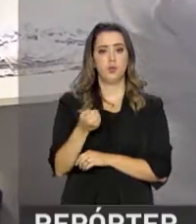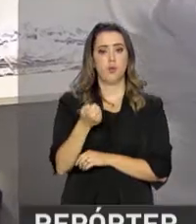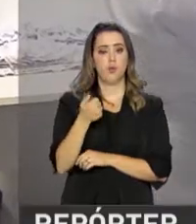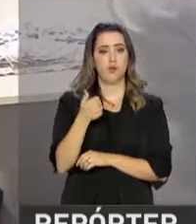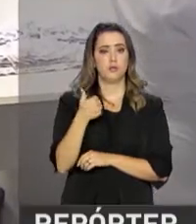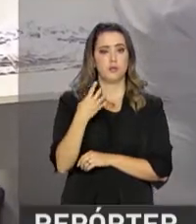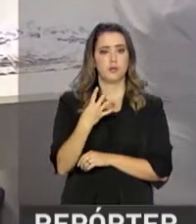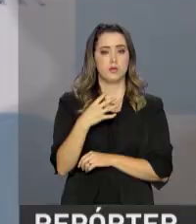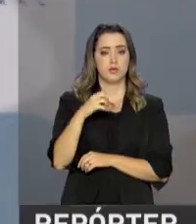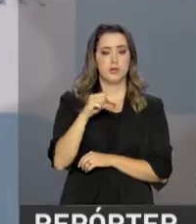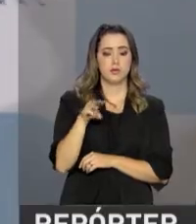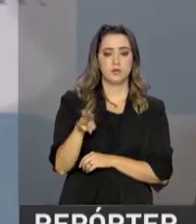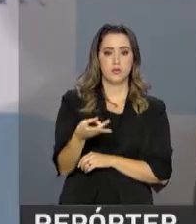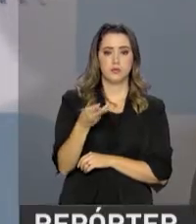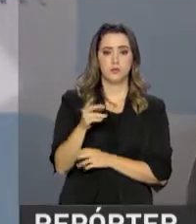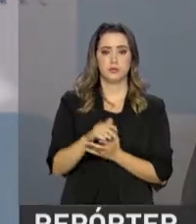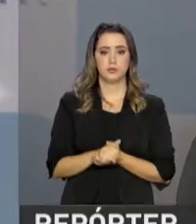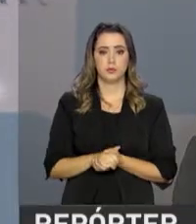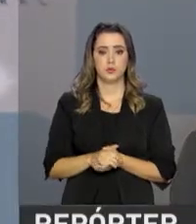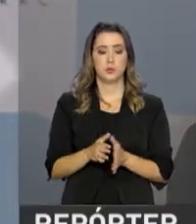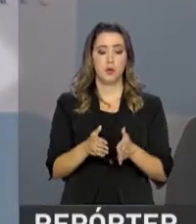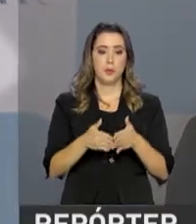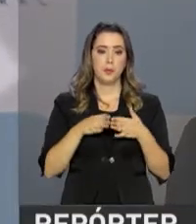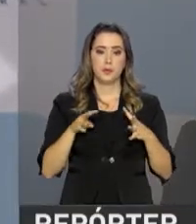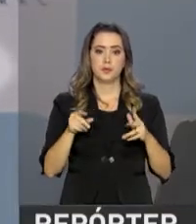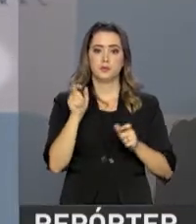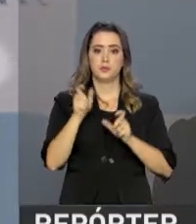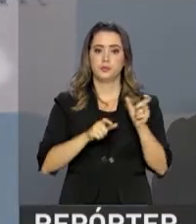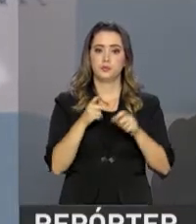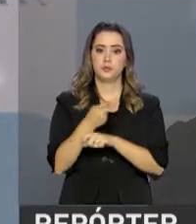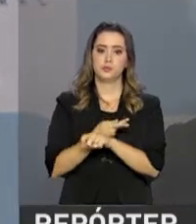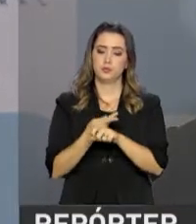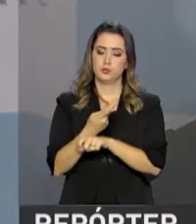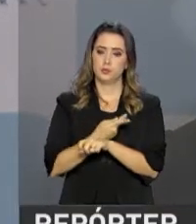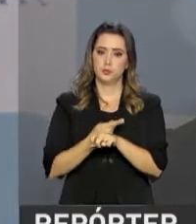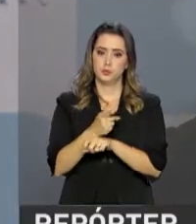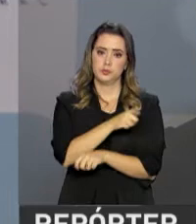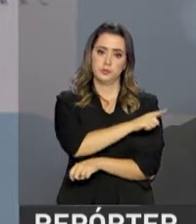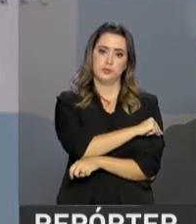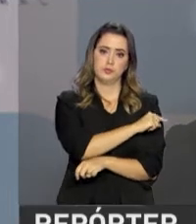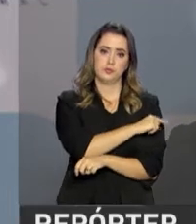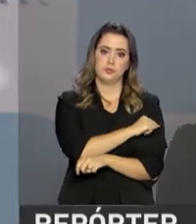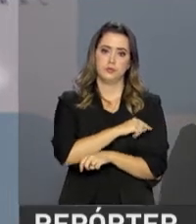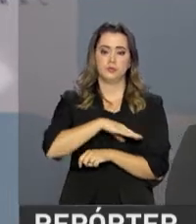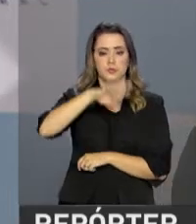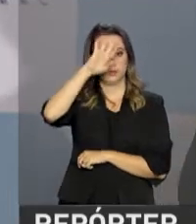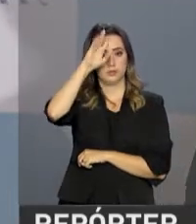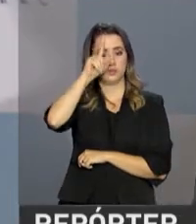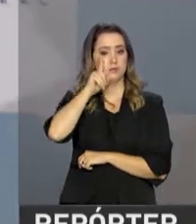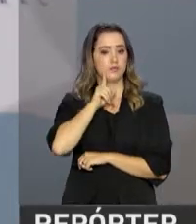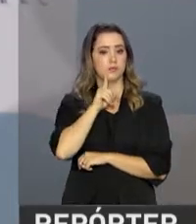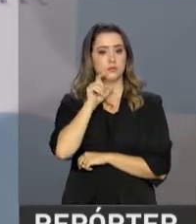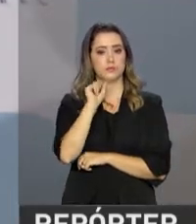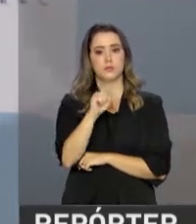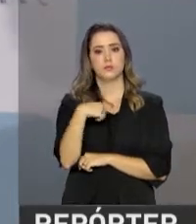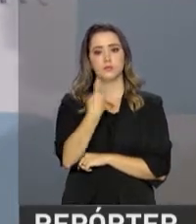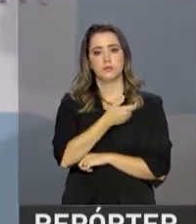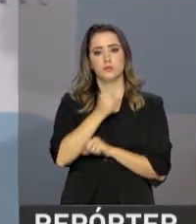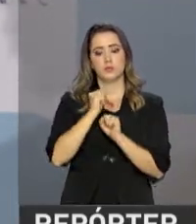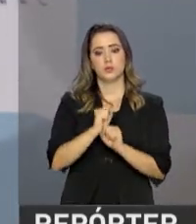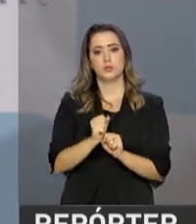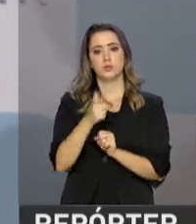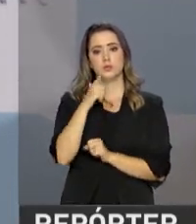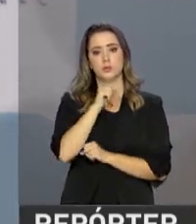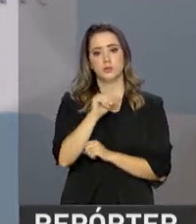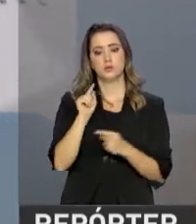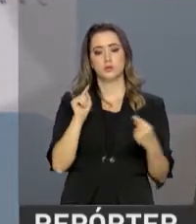49 milhões. Eu peço a todo cidadão que busque se imunizar contra a febre amarela para que nós possamos alcançar